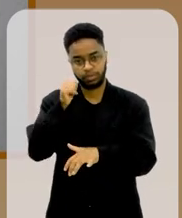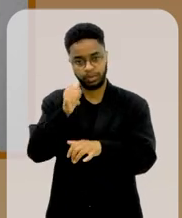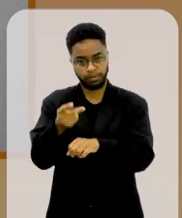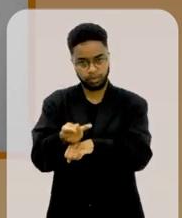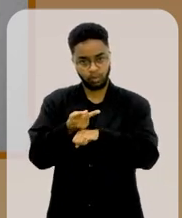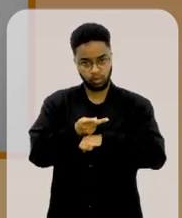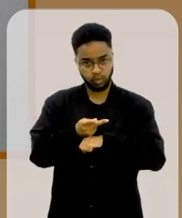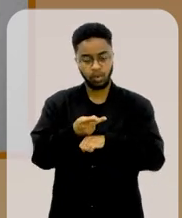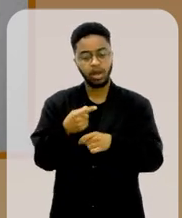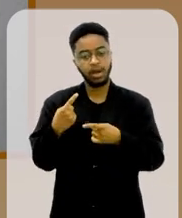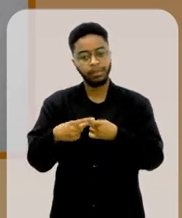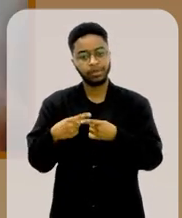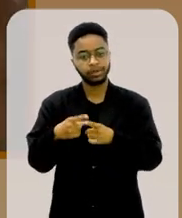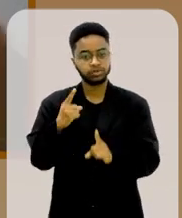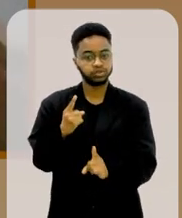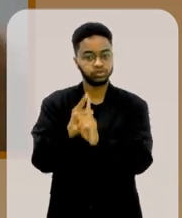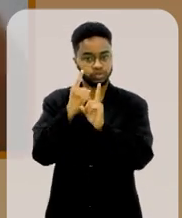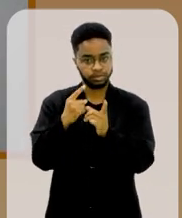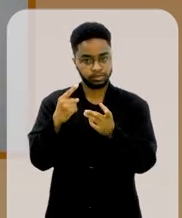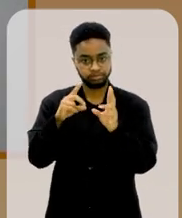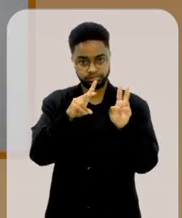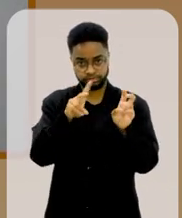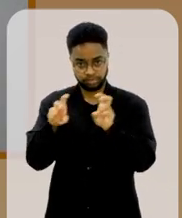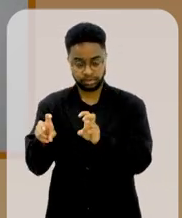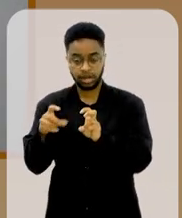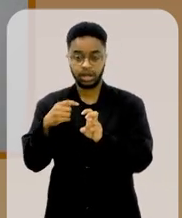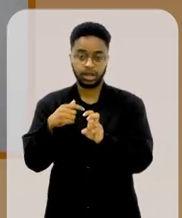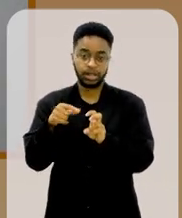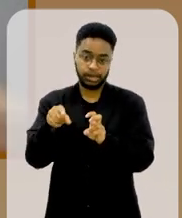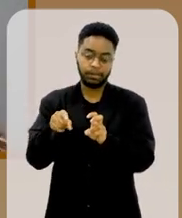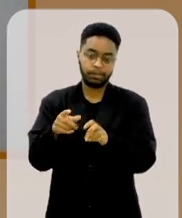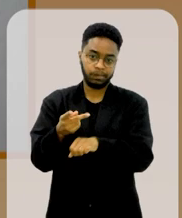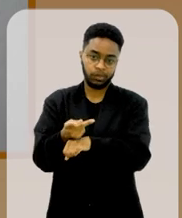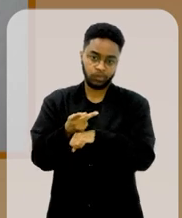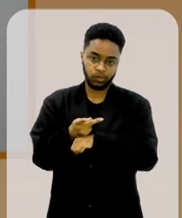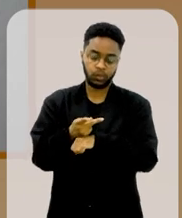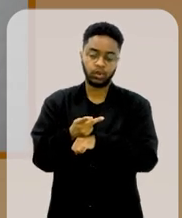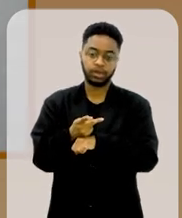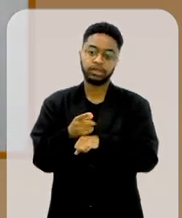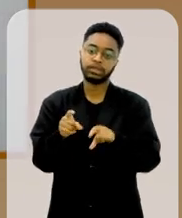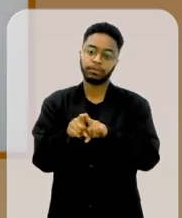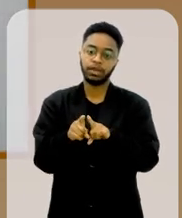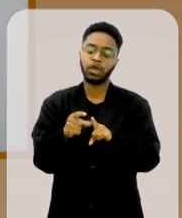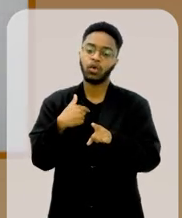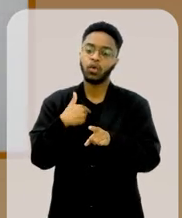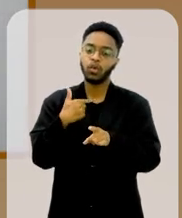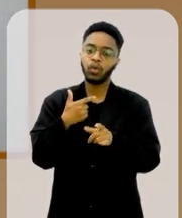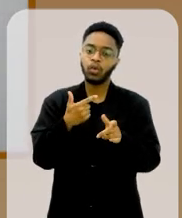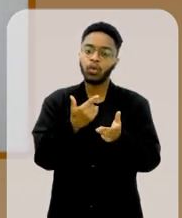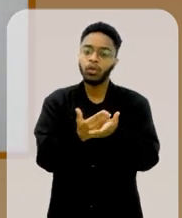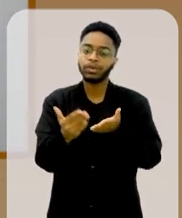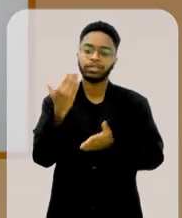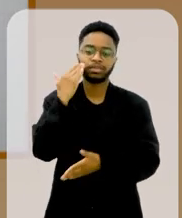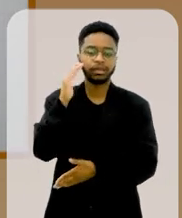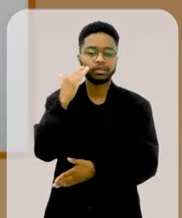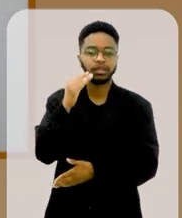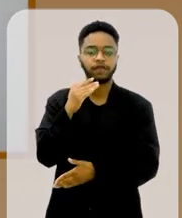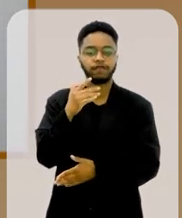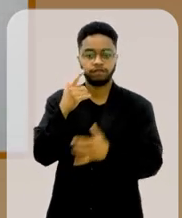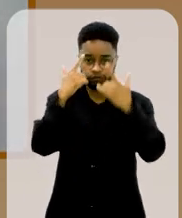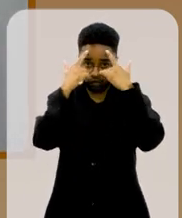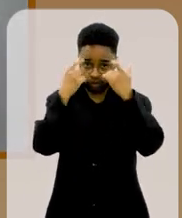Na hora que foi descoberto, então, me dão apoio. E aí foi que eu fui me interar das questões da violência contra a mulher,